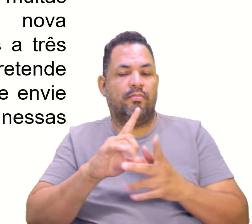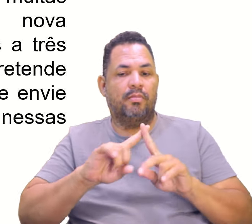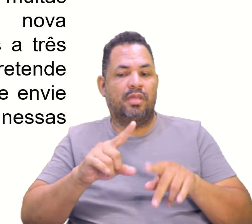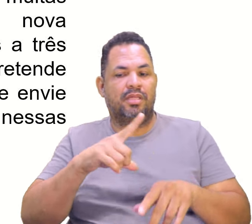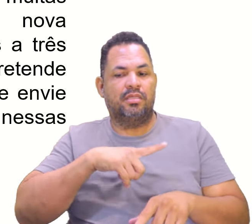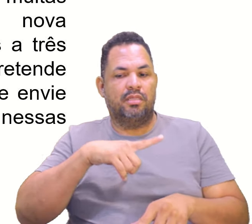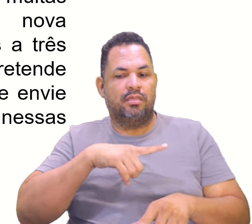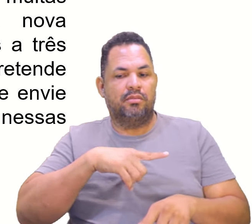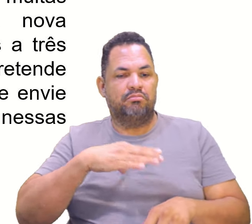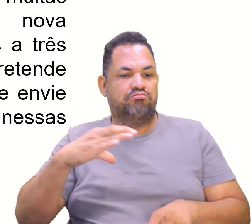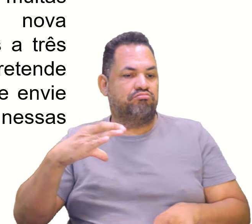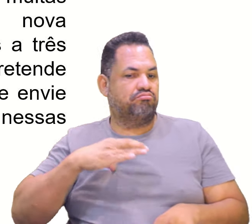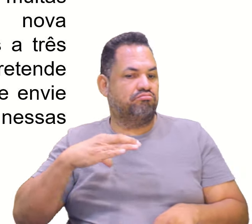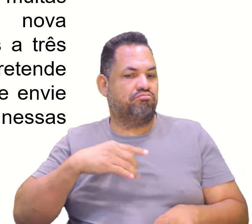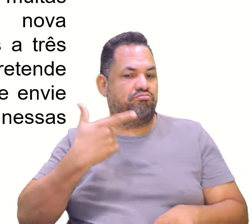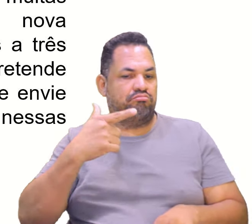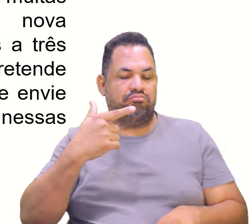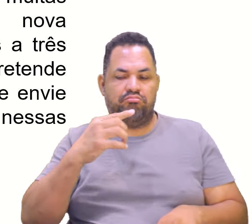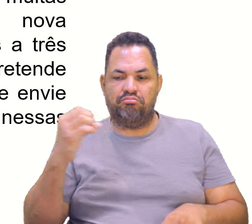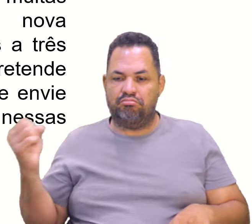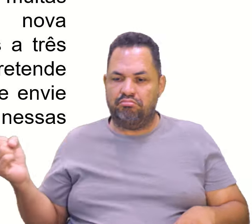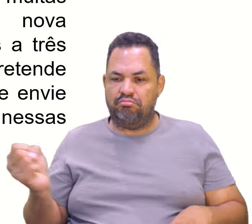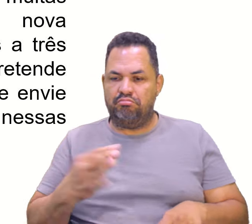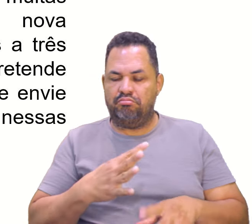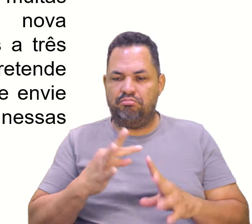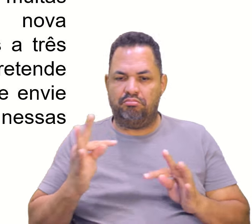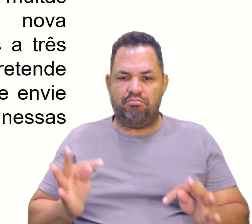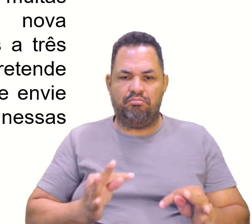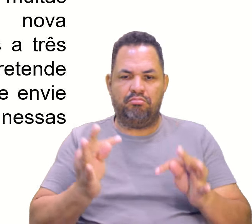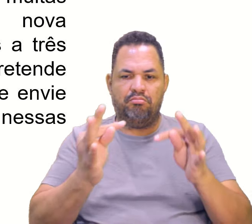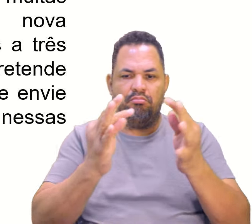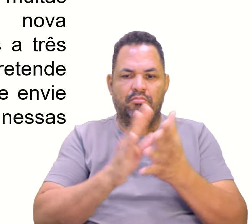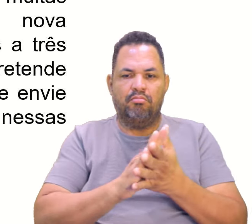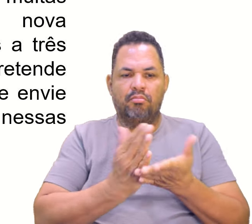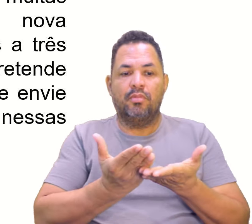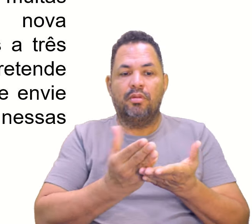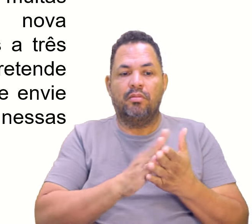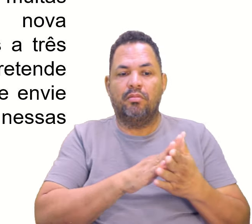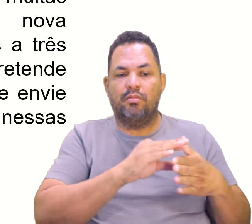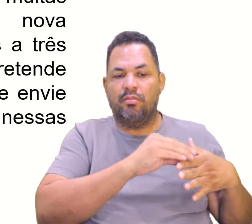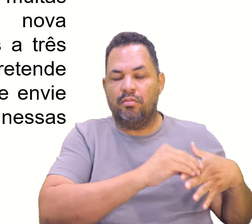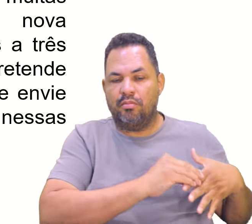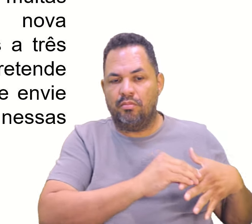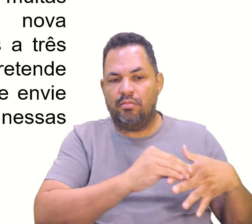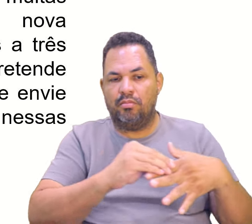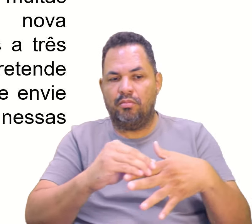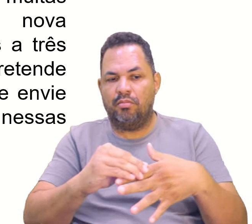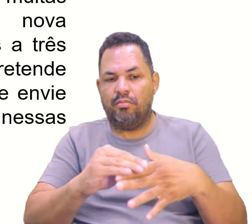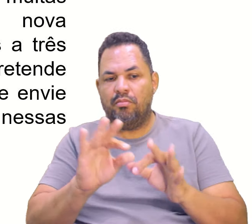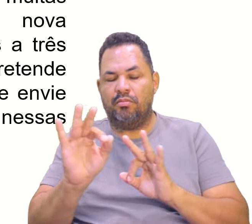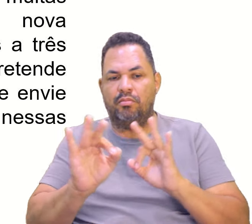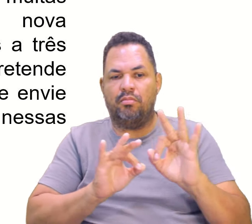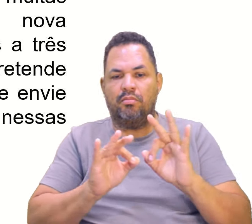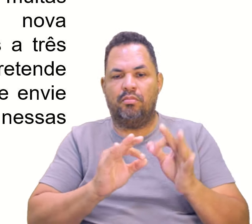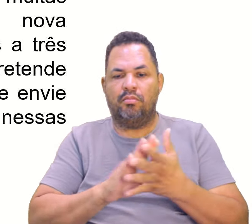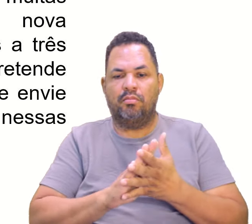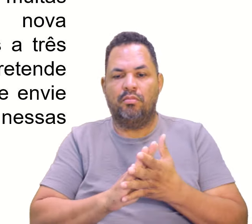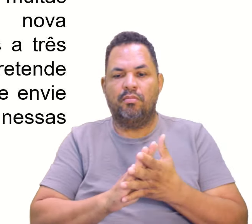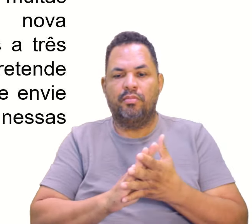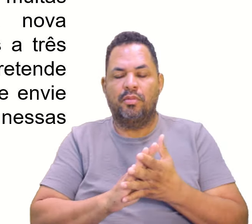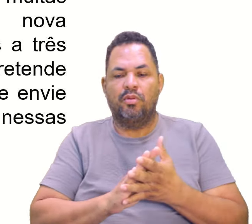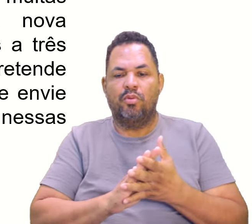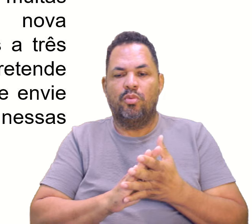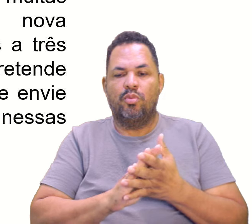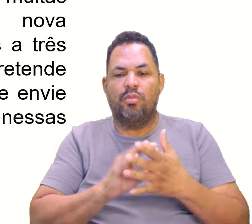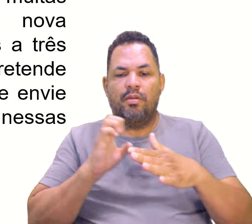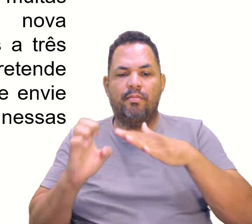essa nova tecnologia. Buscando levar esses benefícios a três cidades, uma emissora